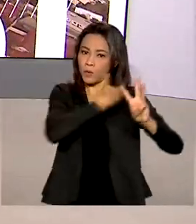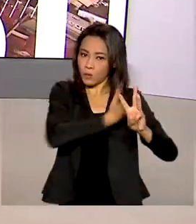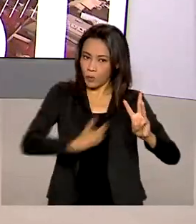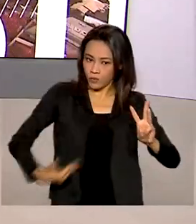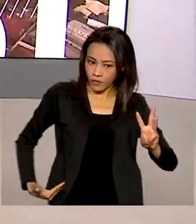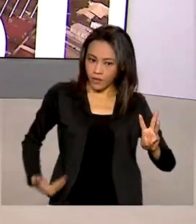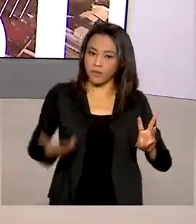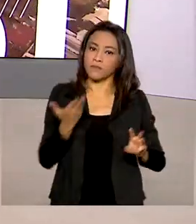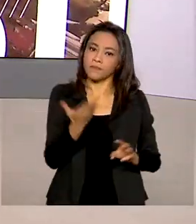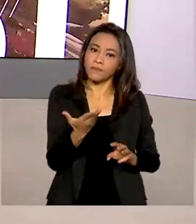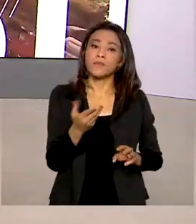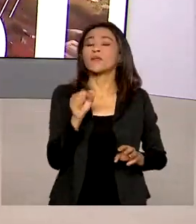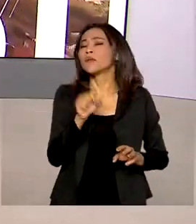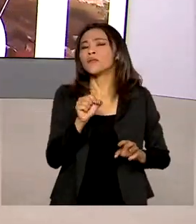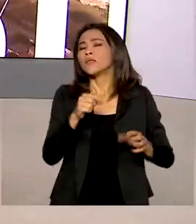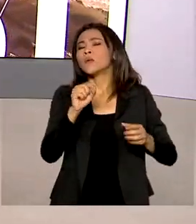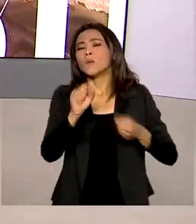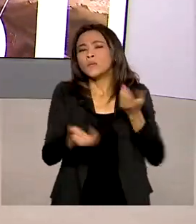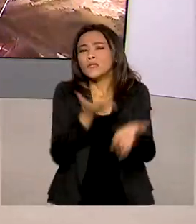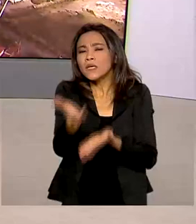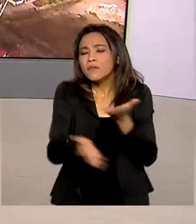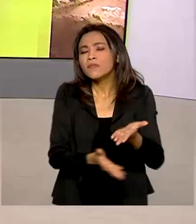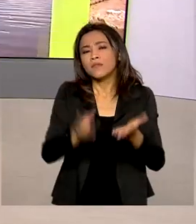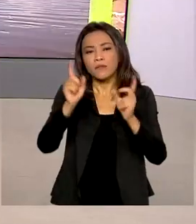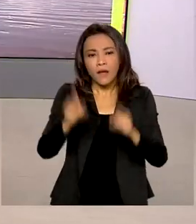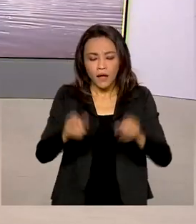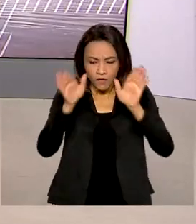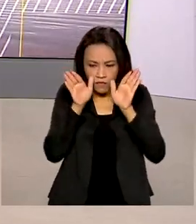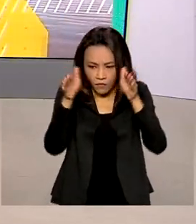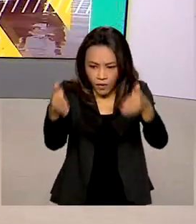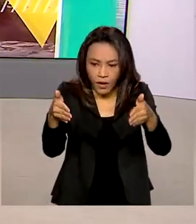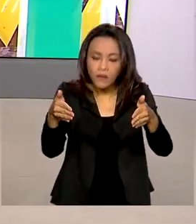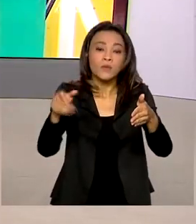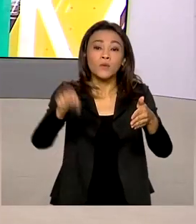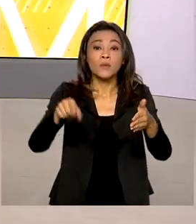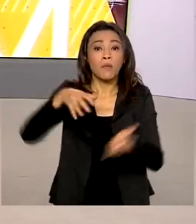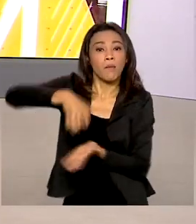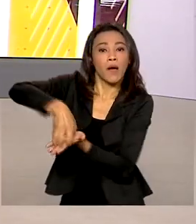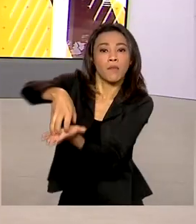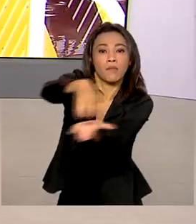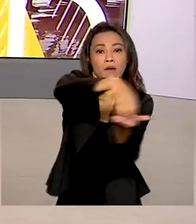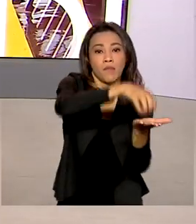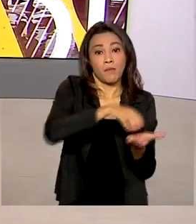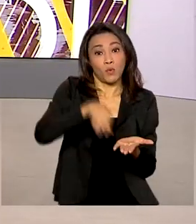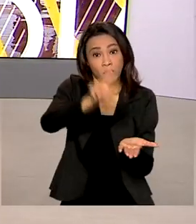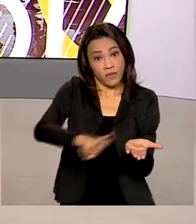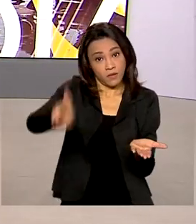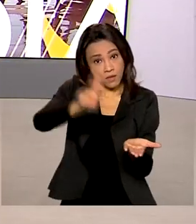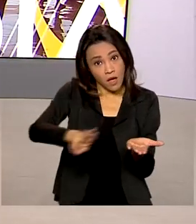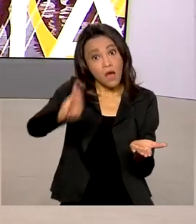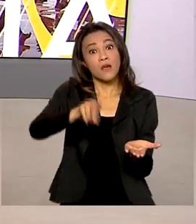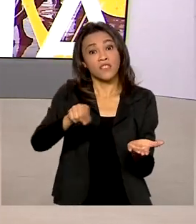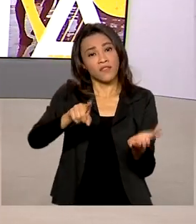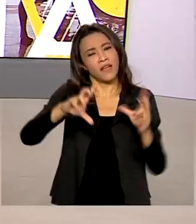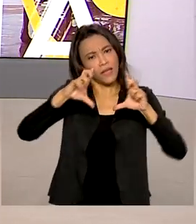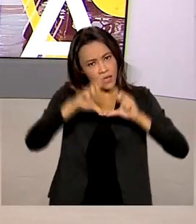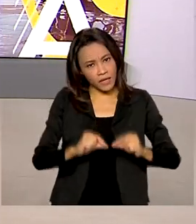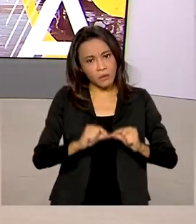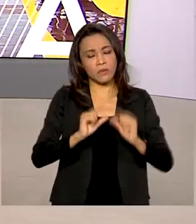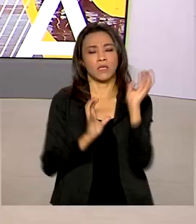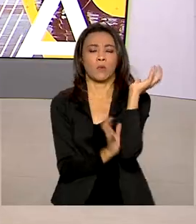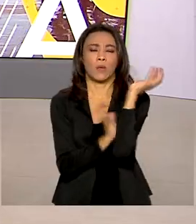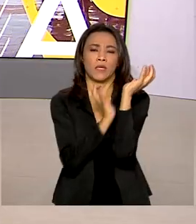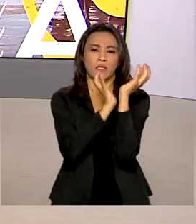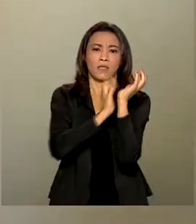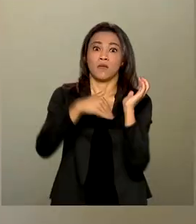.br. Os serviços são voltados exclusivamente para as instituições de ensino superior que vão ter menos burocracia e mais